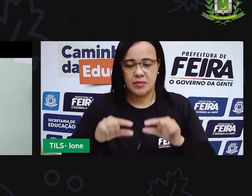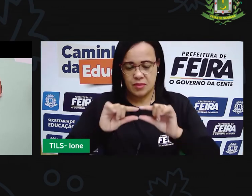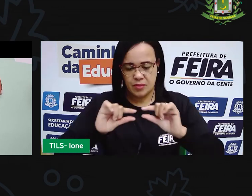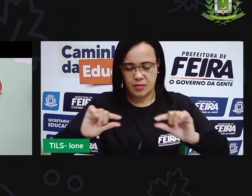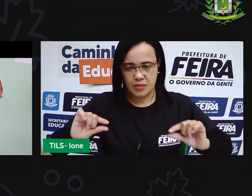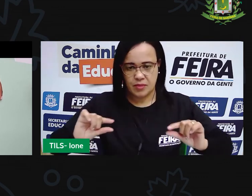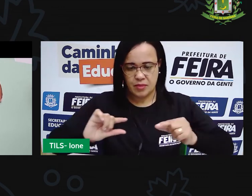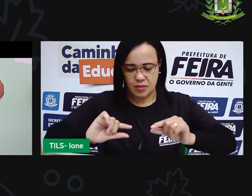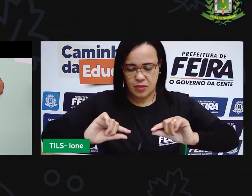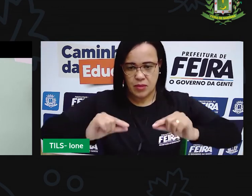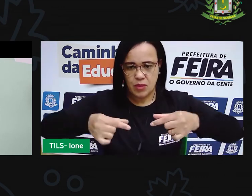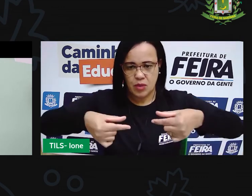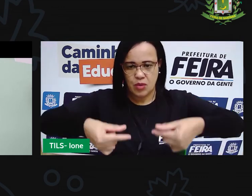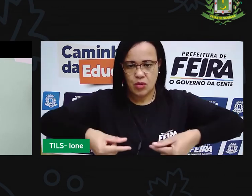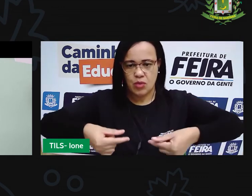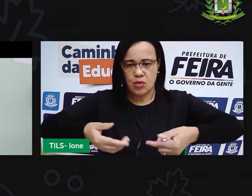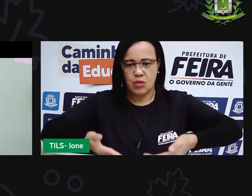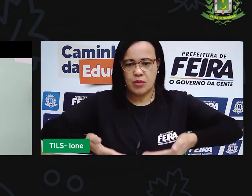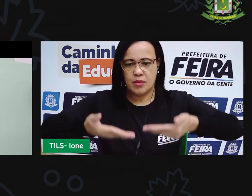cima